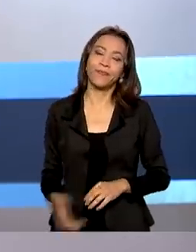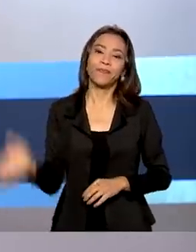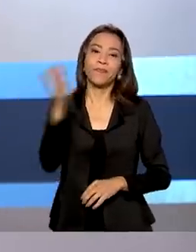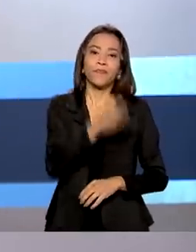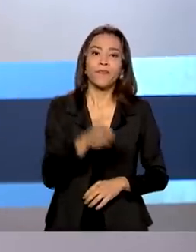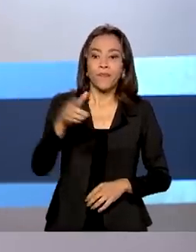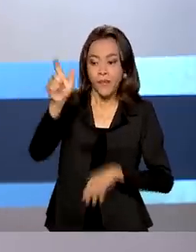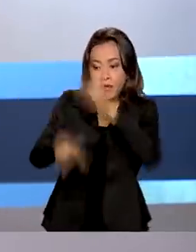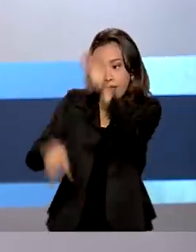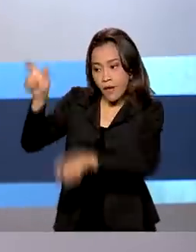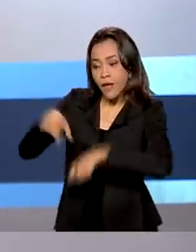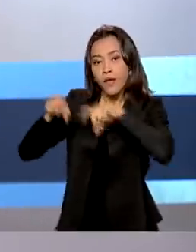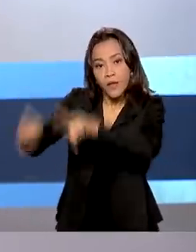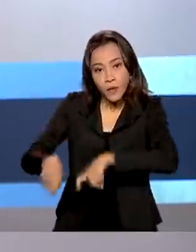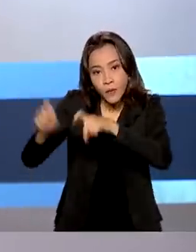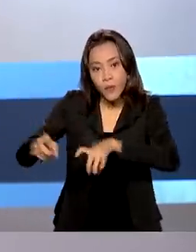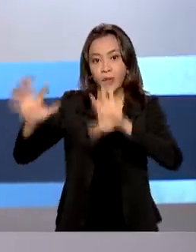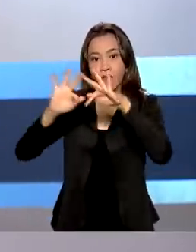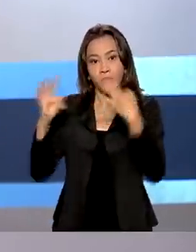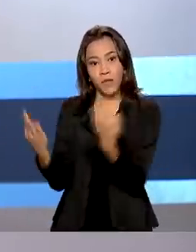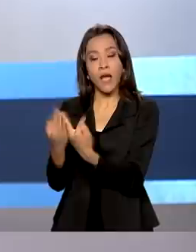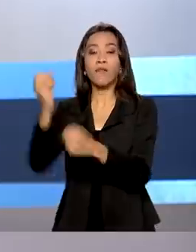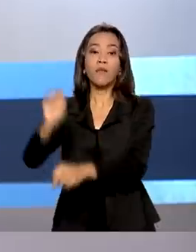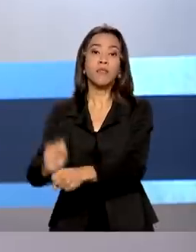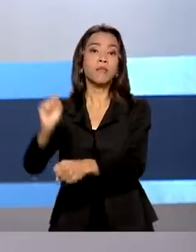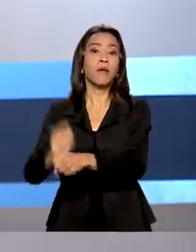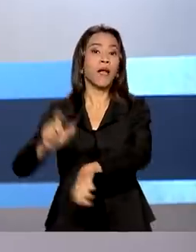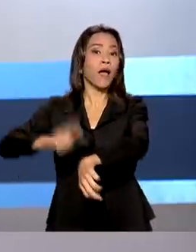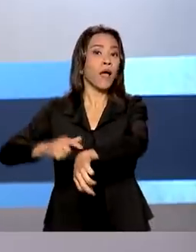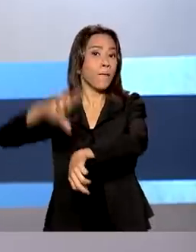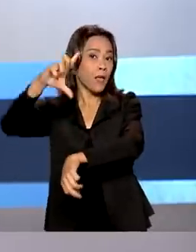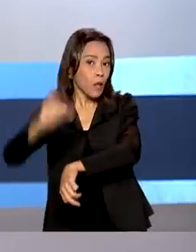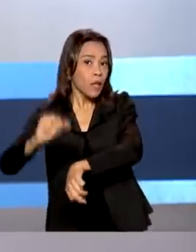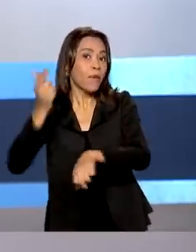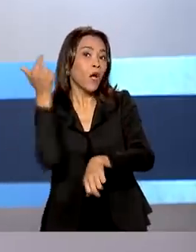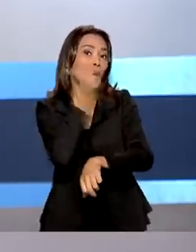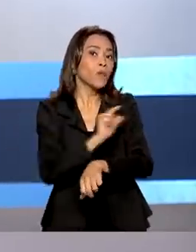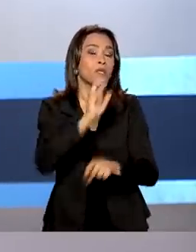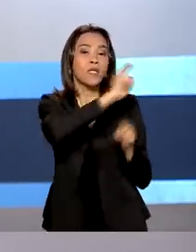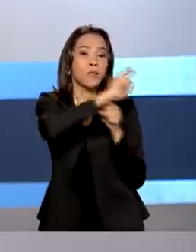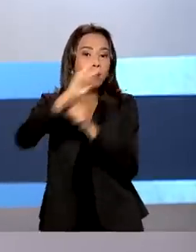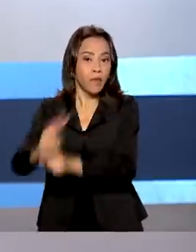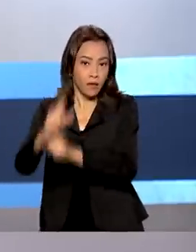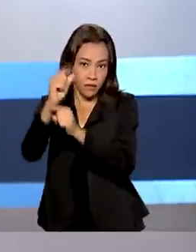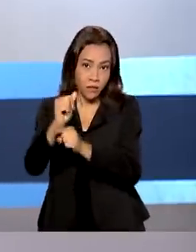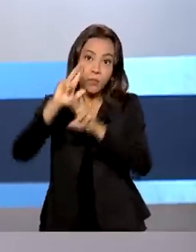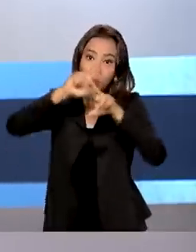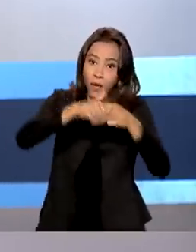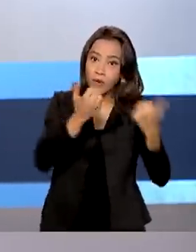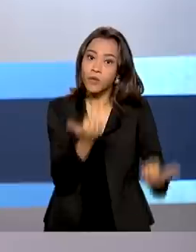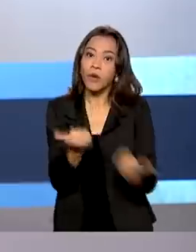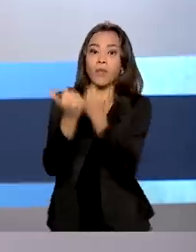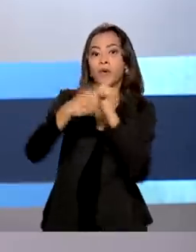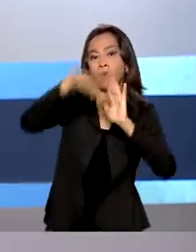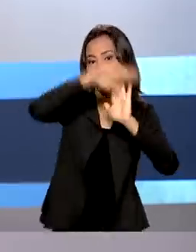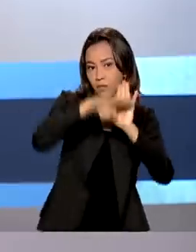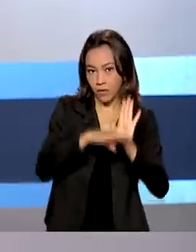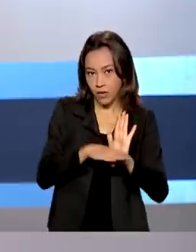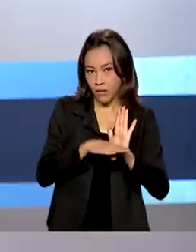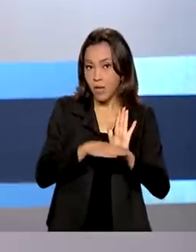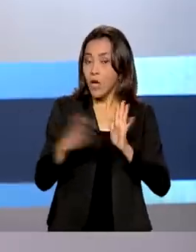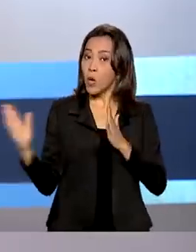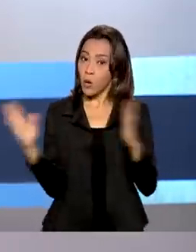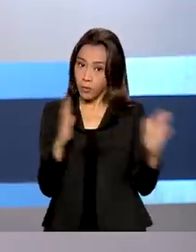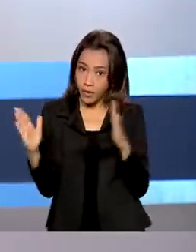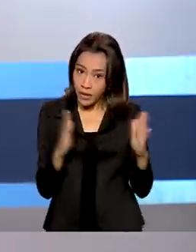agricultores familiares vão esperar menos tempo para conseguir um financiamento por meio do Programa Nacional de Crédito Fundiário. O